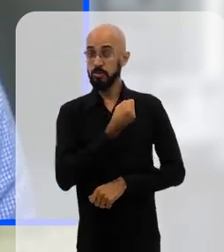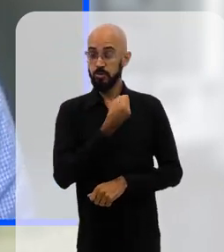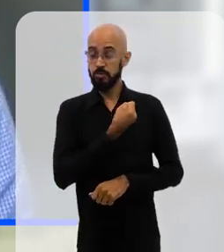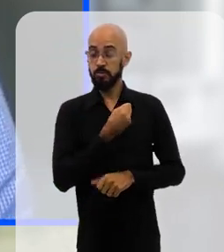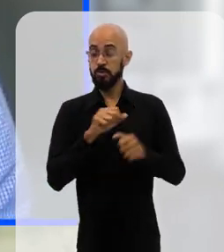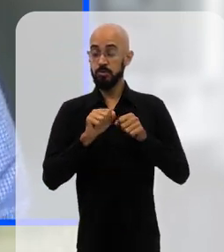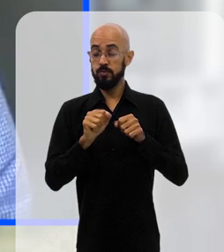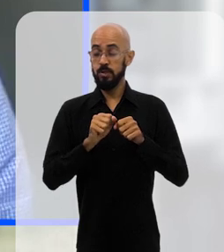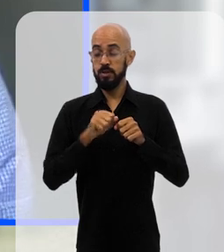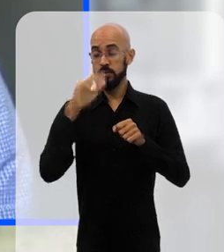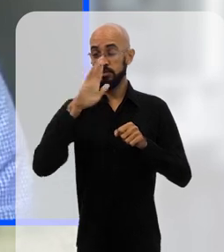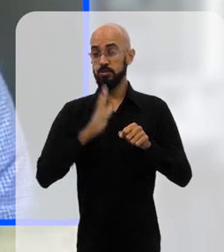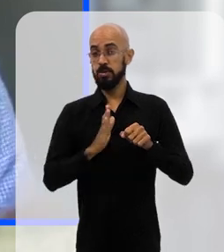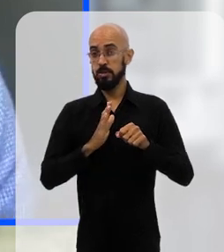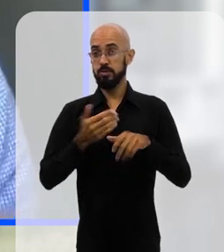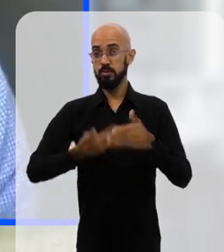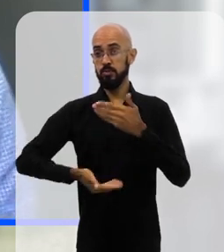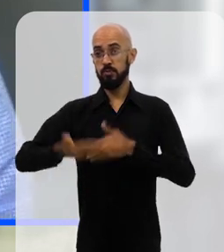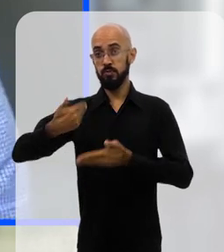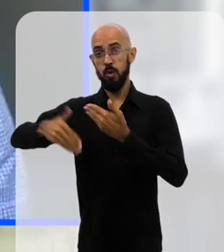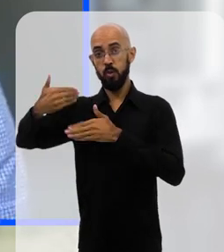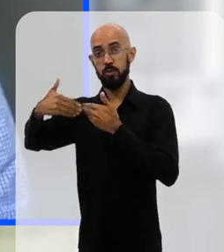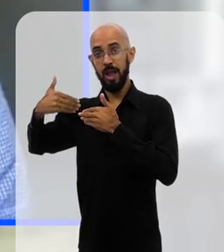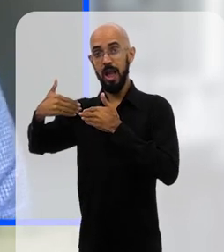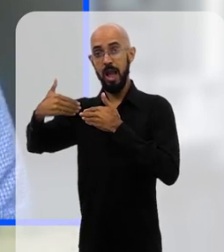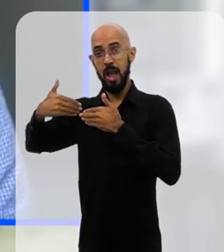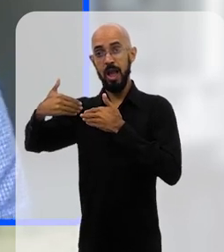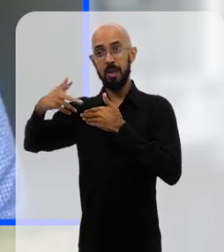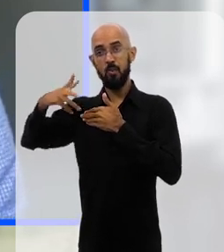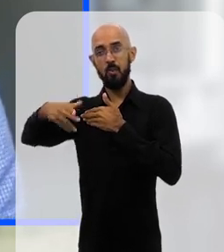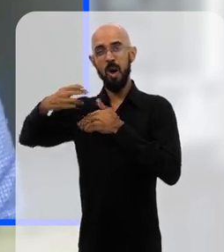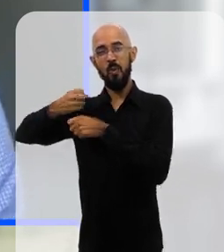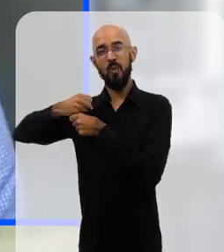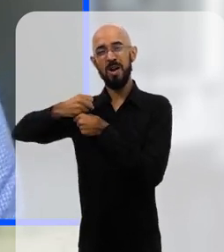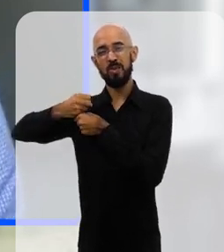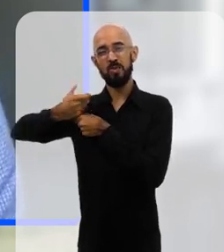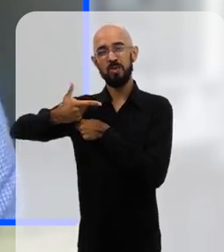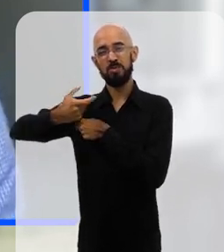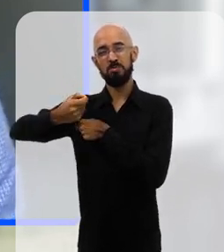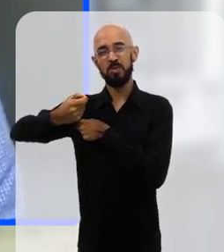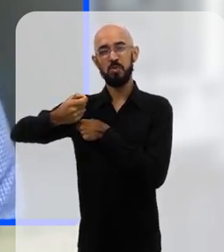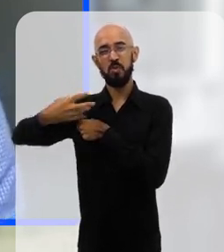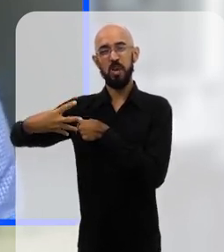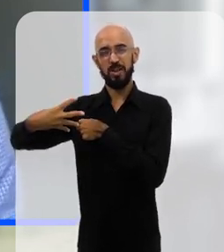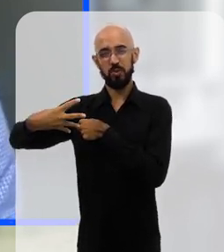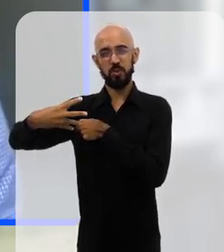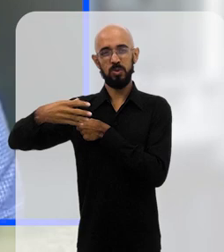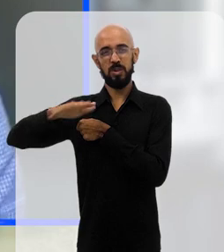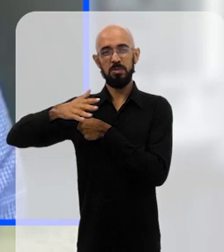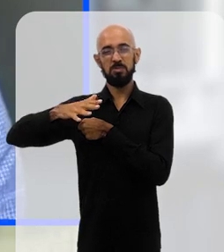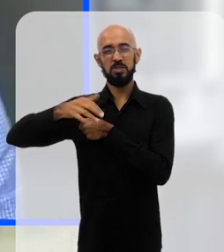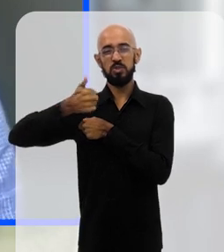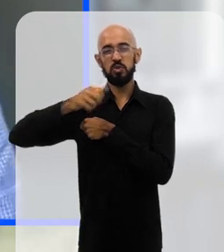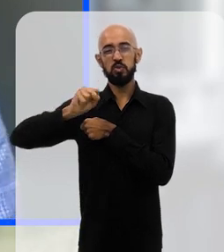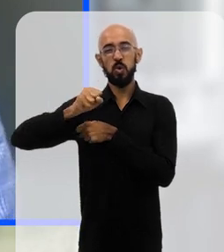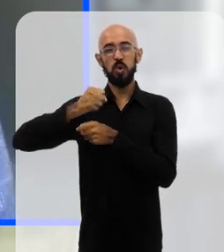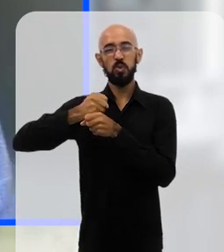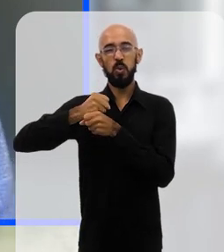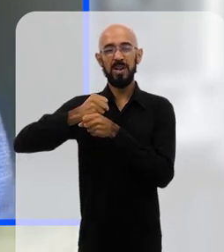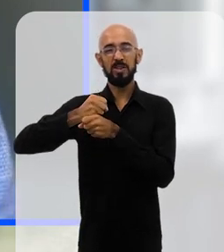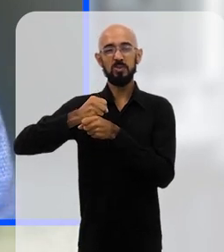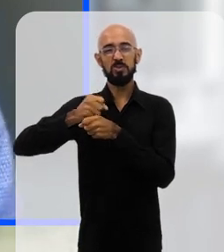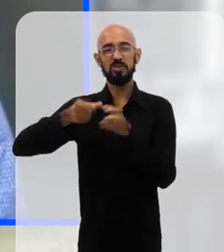com que o Brasil retrocedeu, ele retrocedeu ao patamar de 2004. Então, a gente retrocedeu aí quase